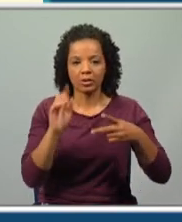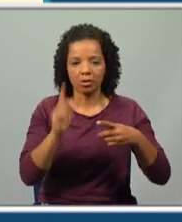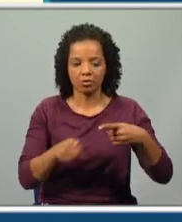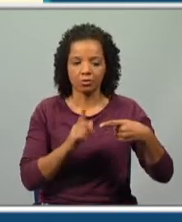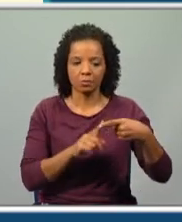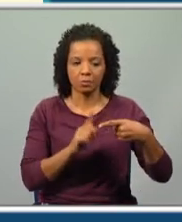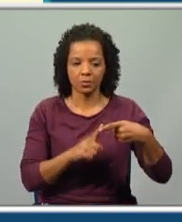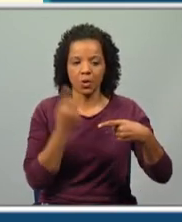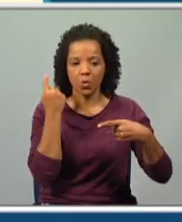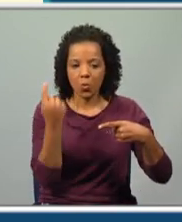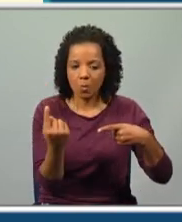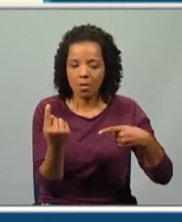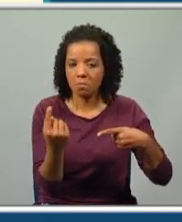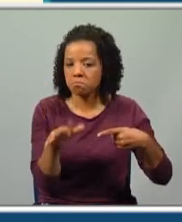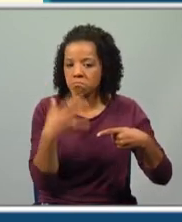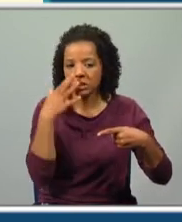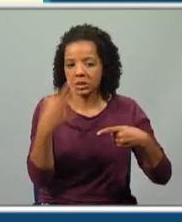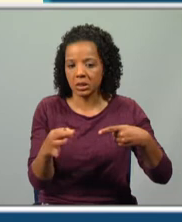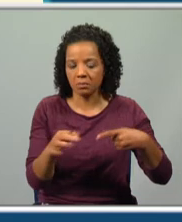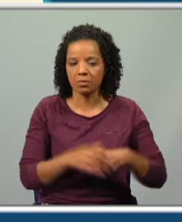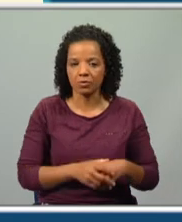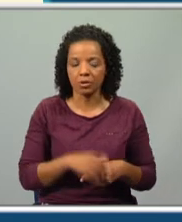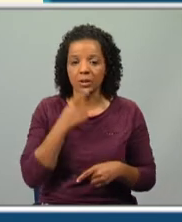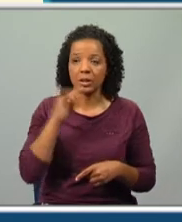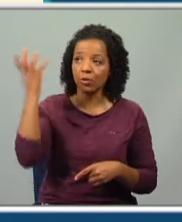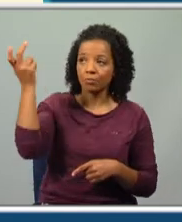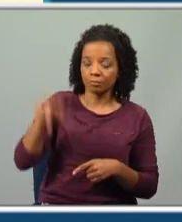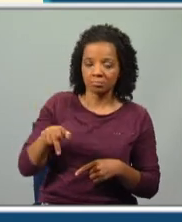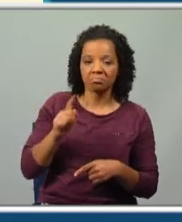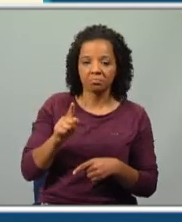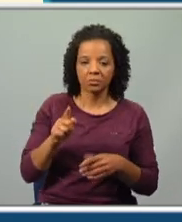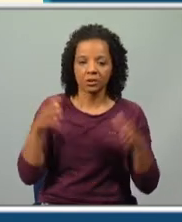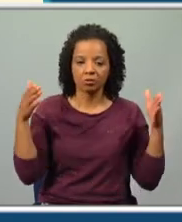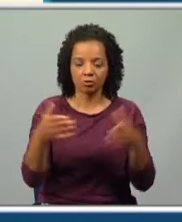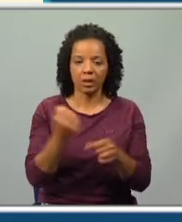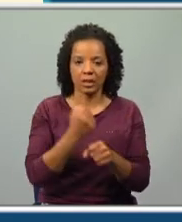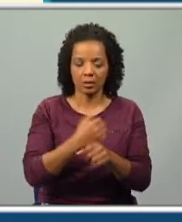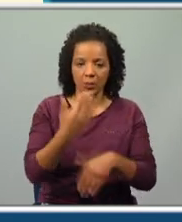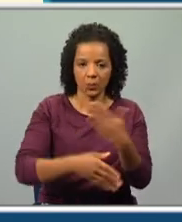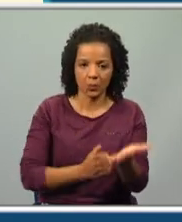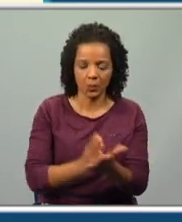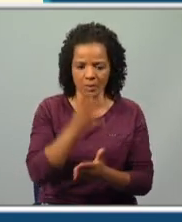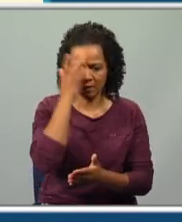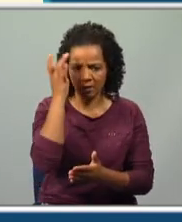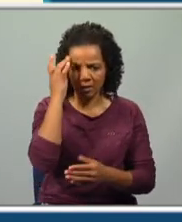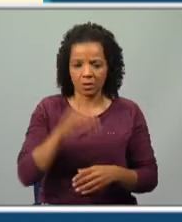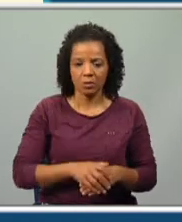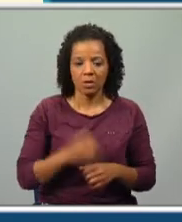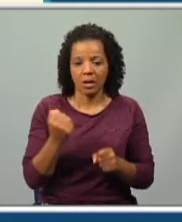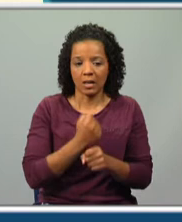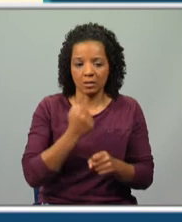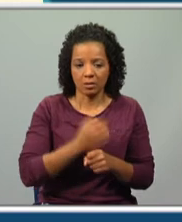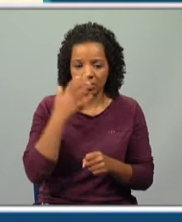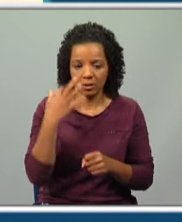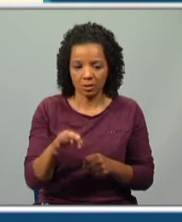características. Uma, qualquer coisa simples, isto é, os eventos são concentrados e a ação linear, portanto, é fácil, uma ação simples.